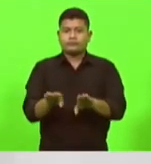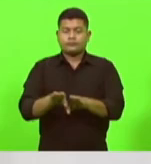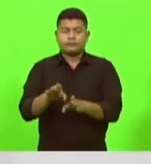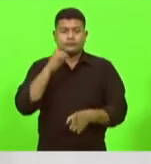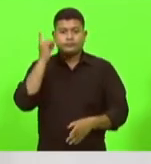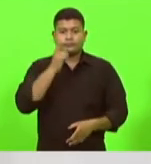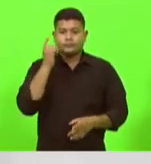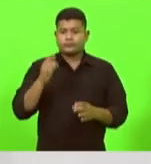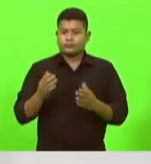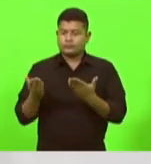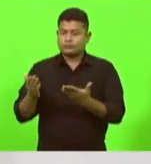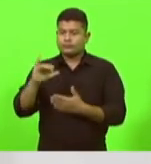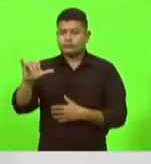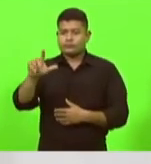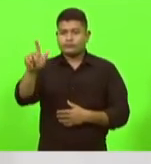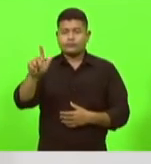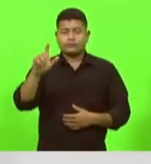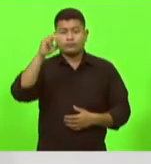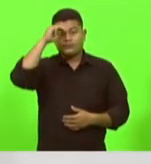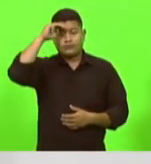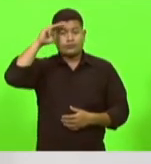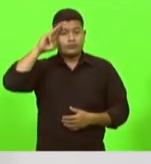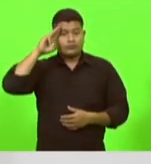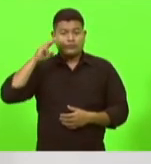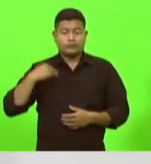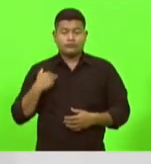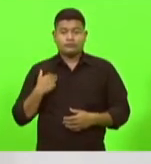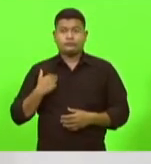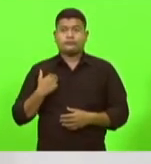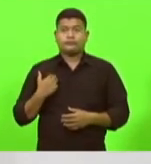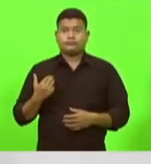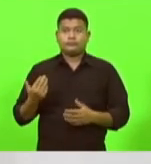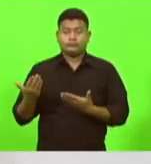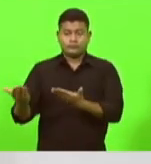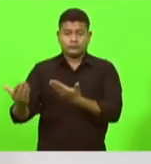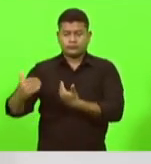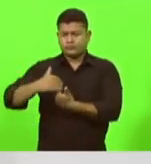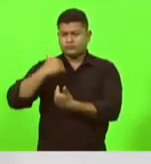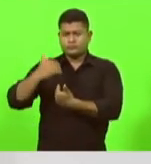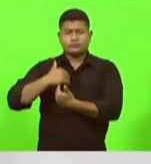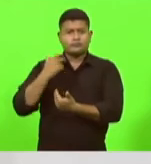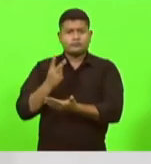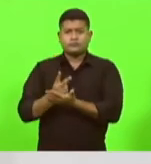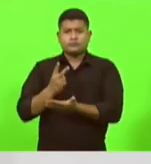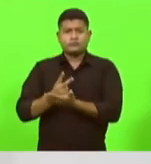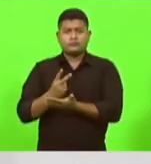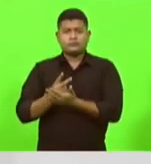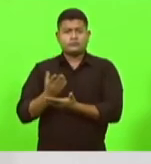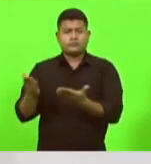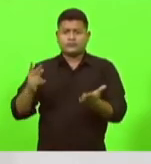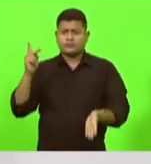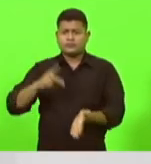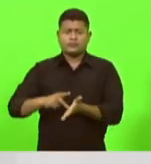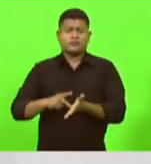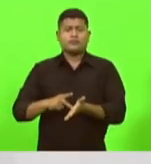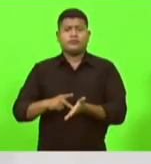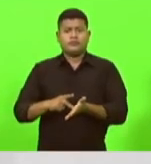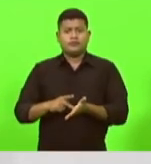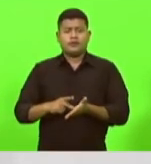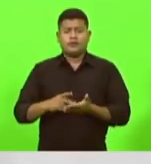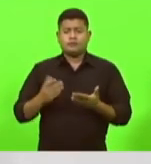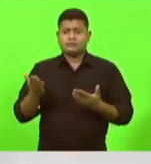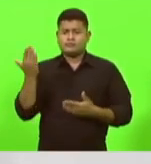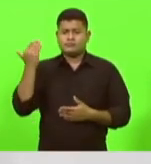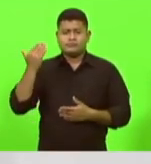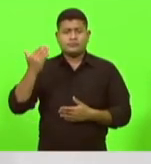Garcia, Marcos Vieira, que nos orientam, que são verdadeiros mestres, como eu já falei,